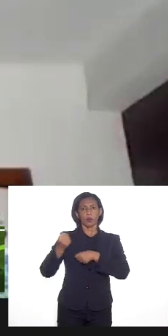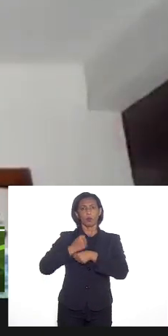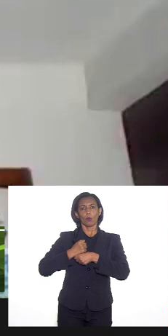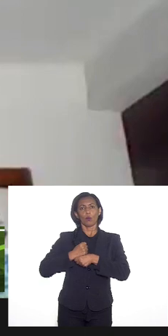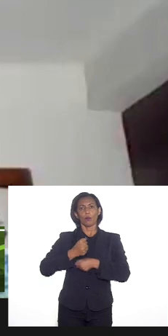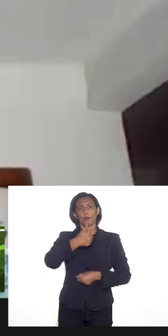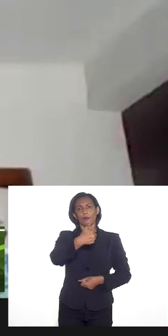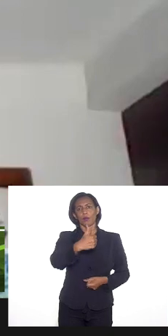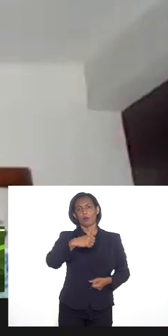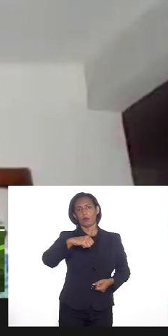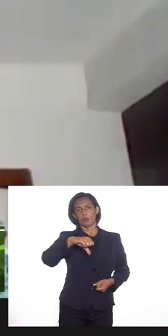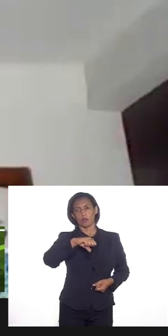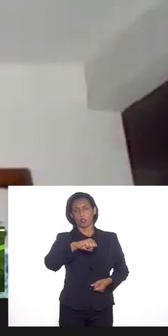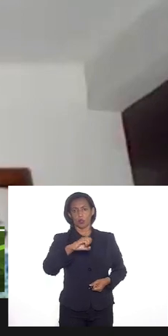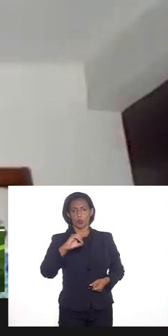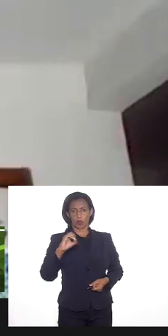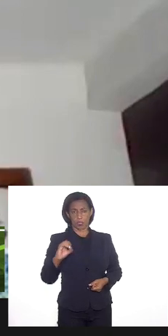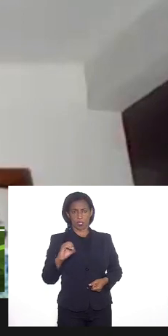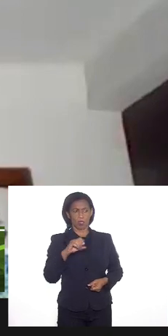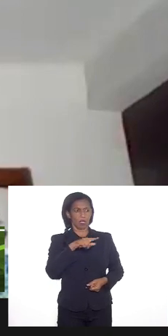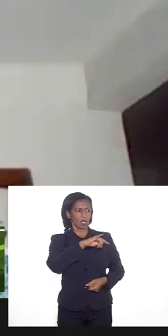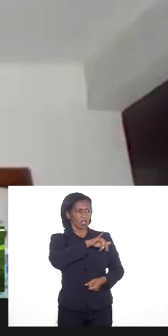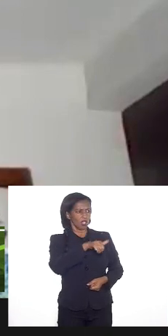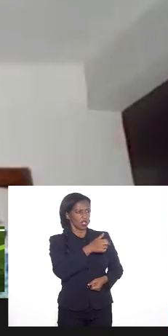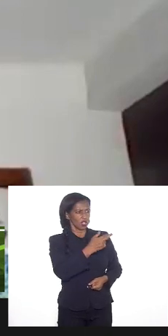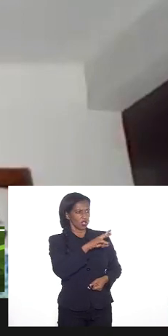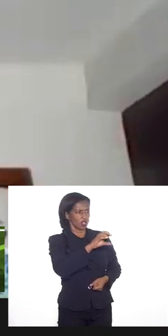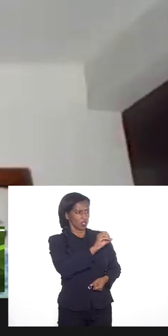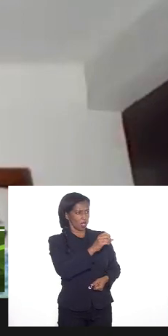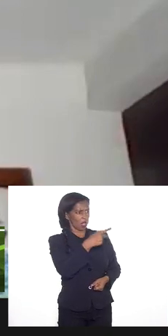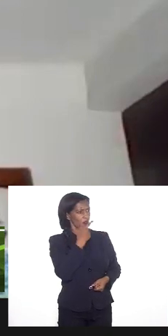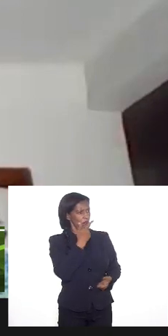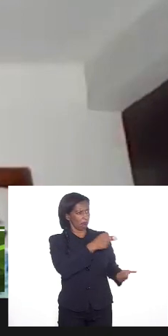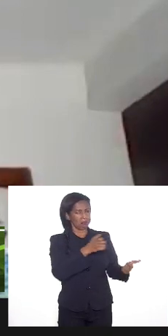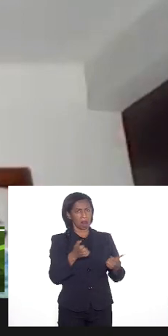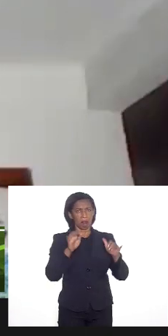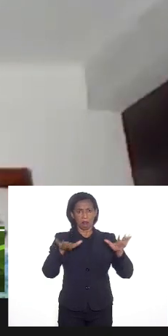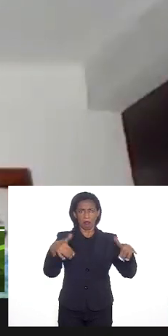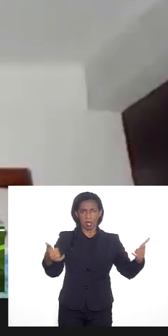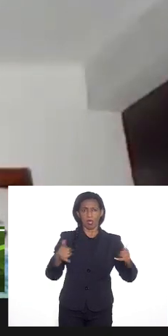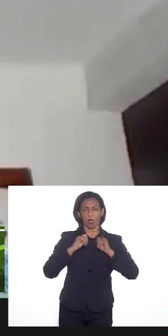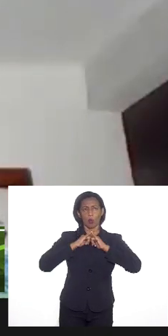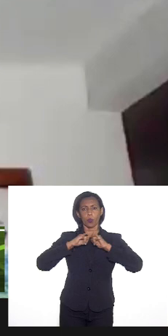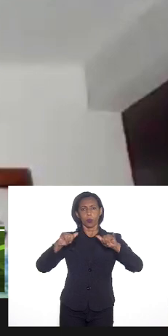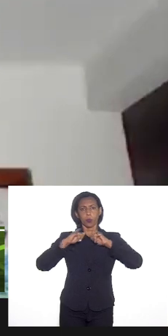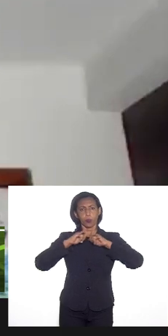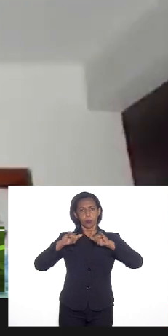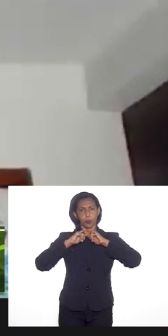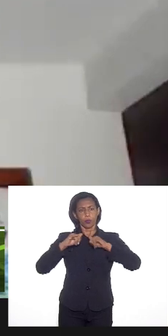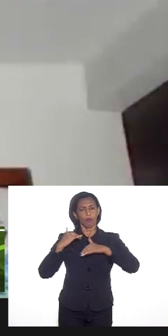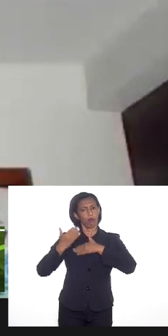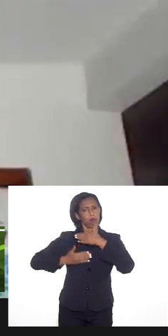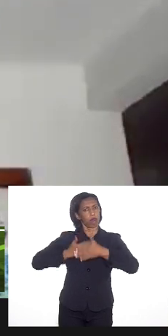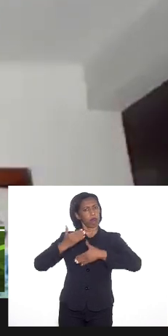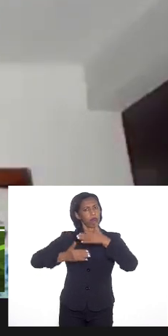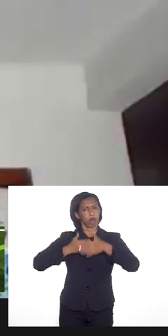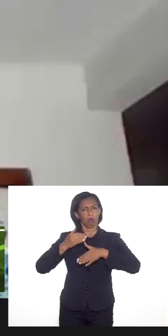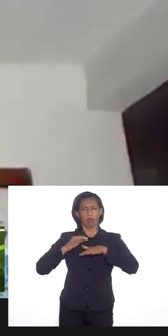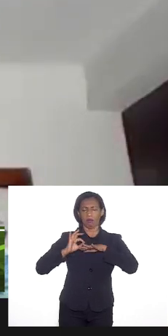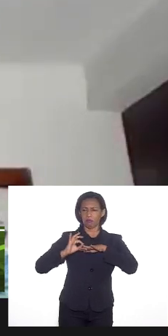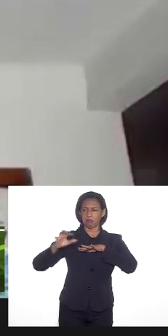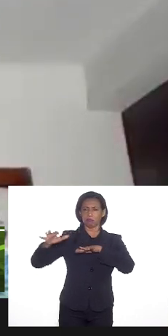Jairo Pereira de Jesus colocou aqui muito bem que as denúncias vão sendo feitas em todas as